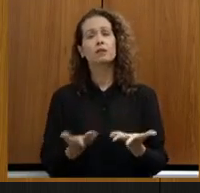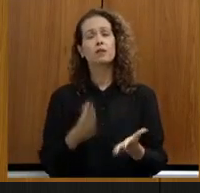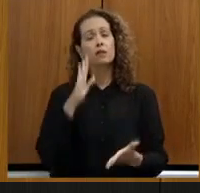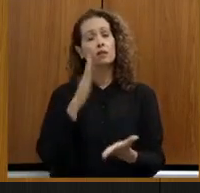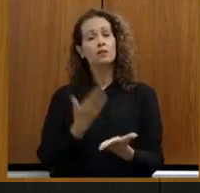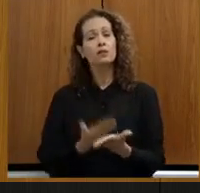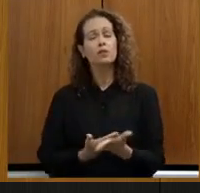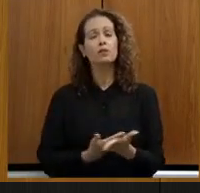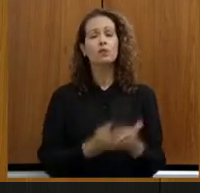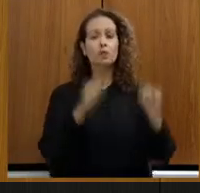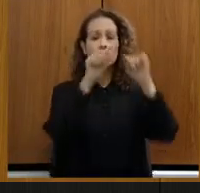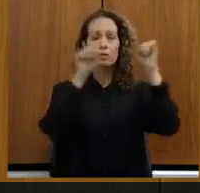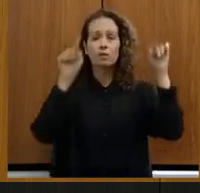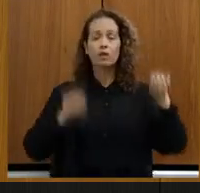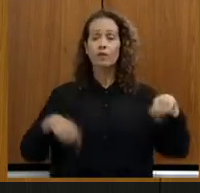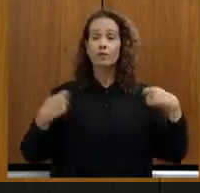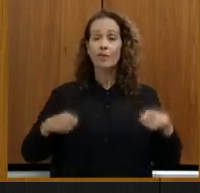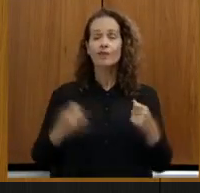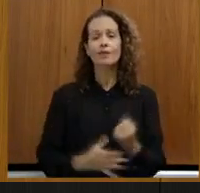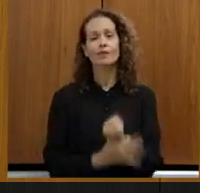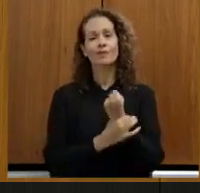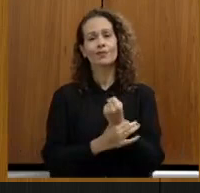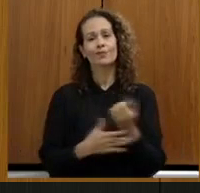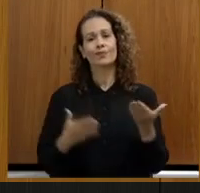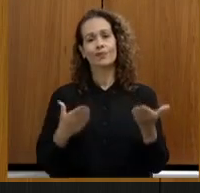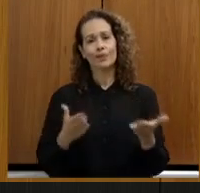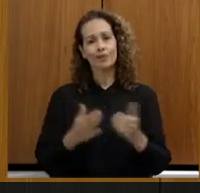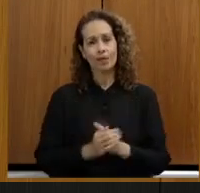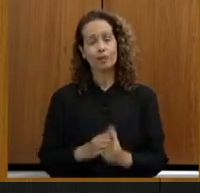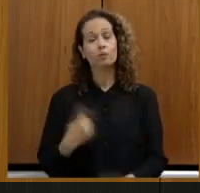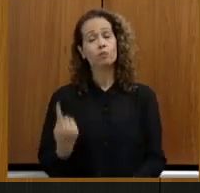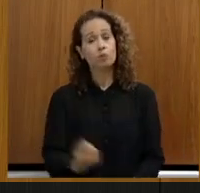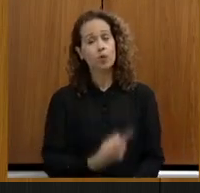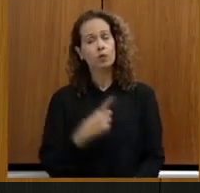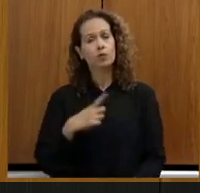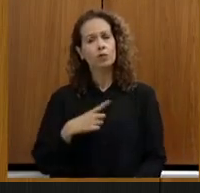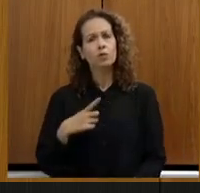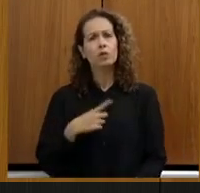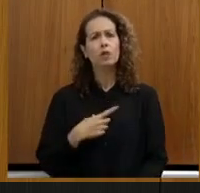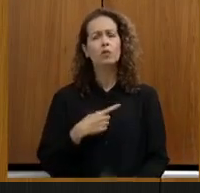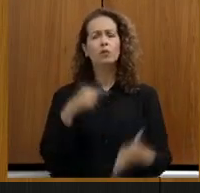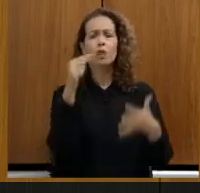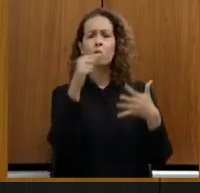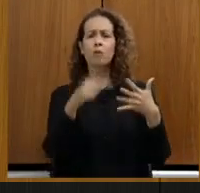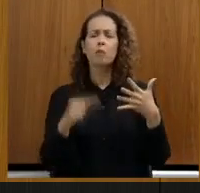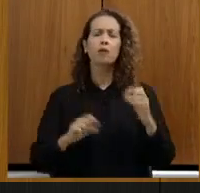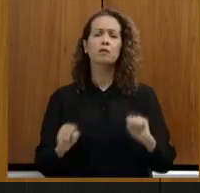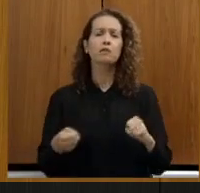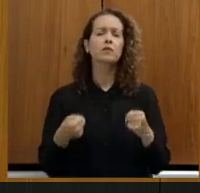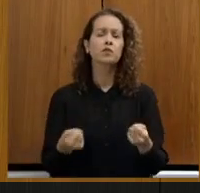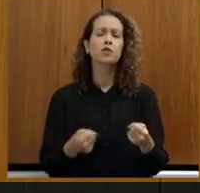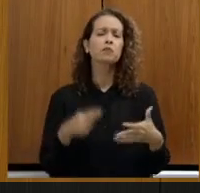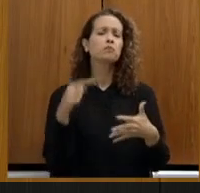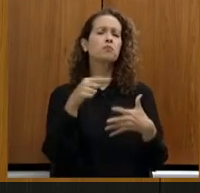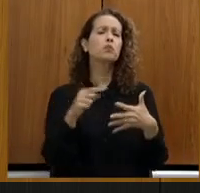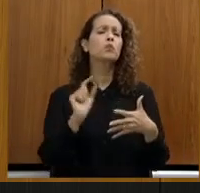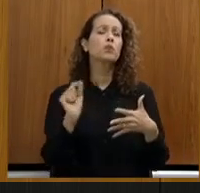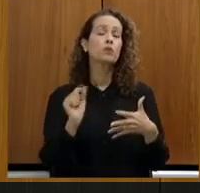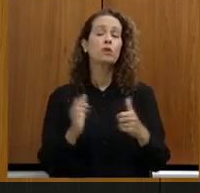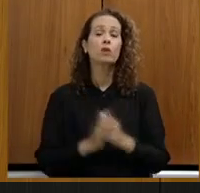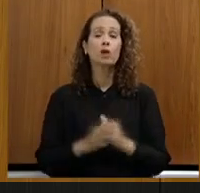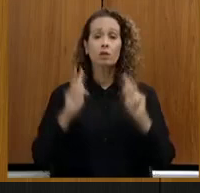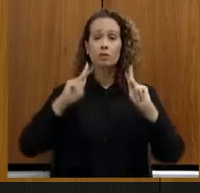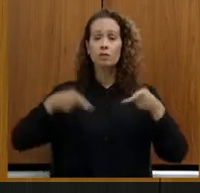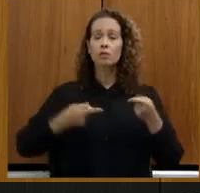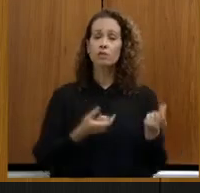precisam dessa segurança. Nós temos pautas a serem defendidas, uma delas é o reconhecimento financeiro e